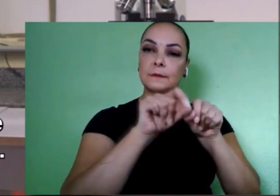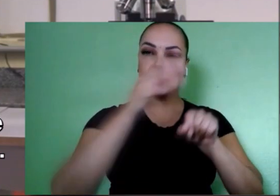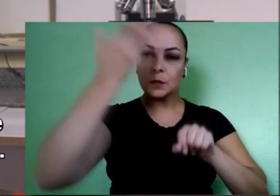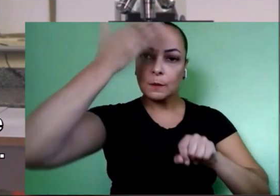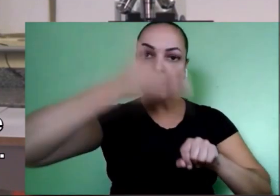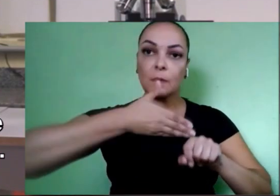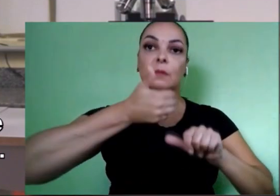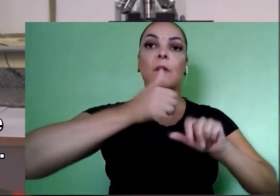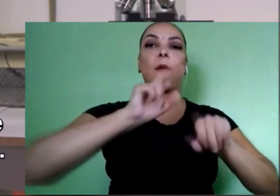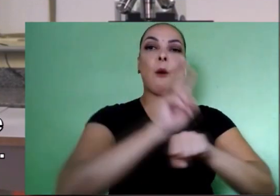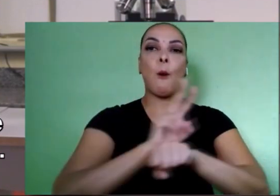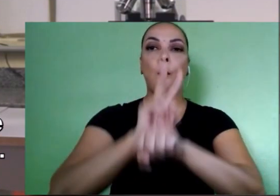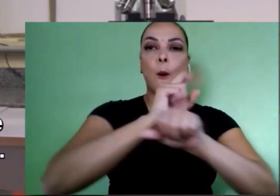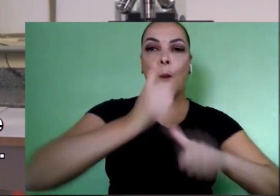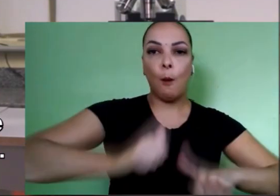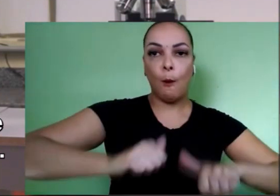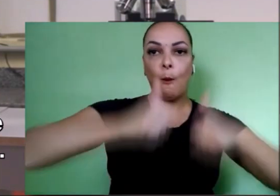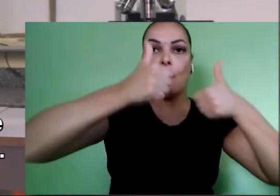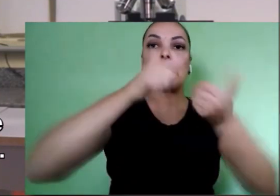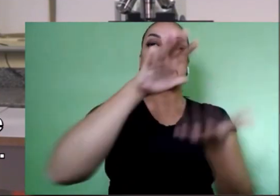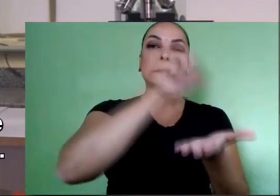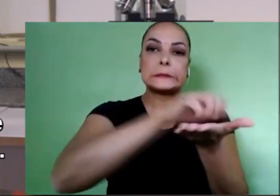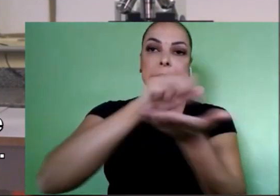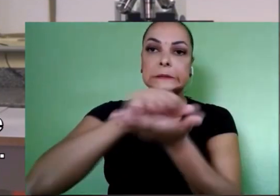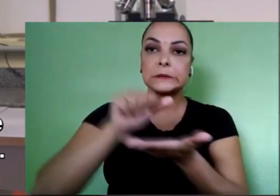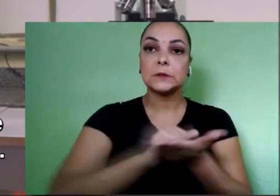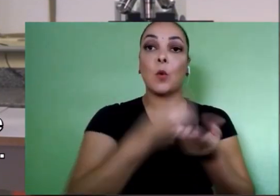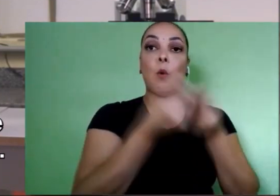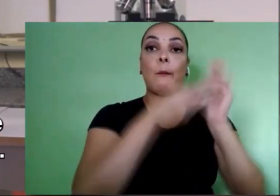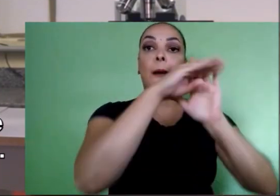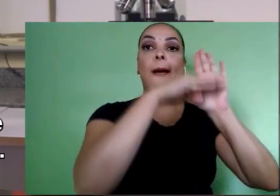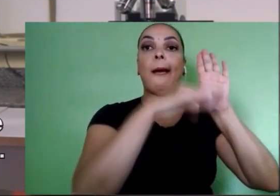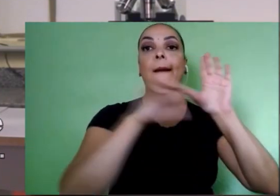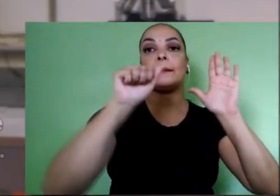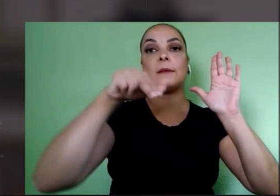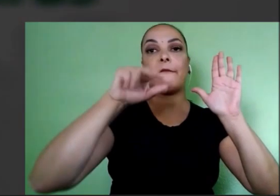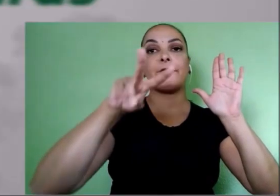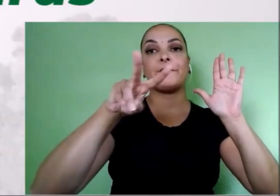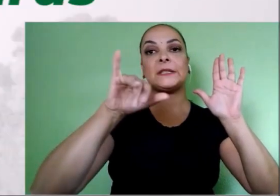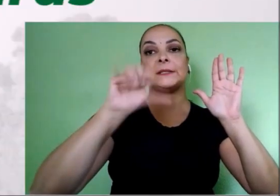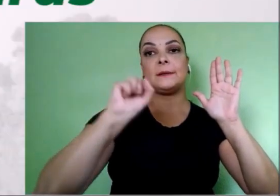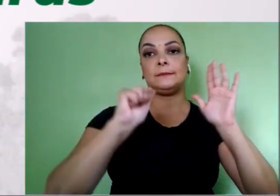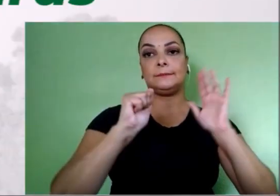de controle de qualidade e os devidos registros, conforme preconizado pela Anvisa.